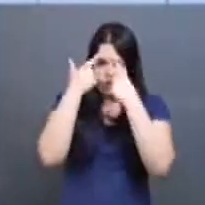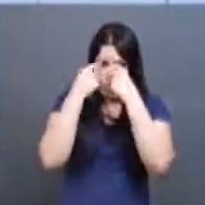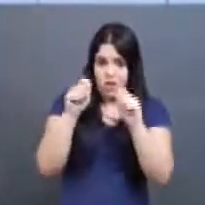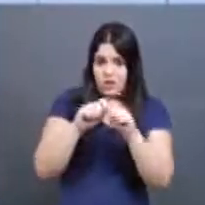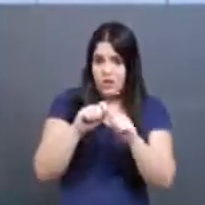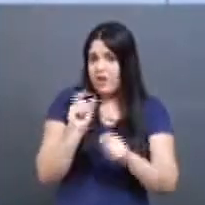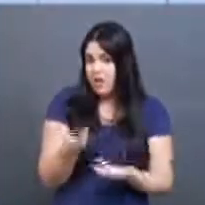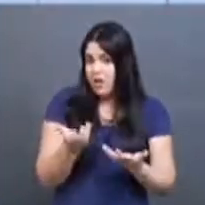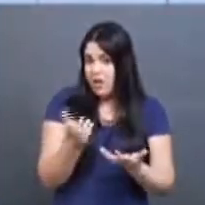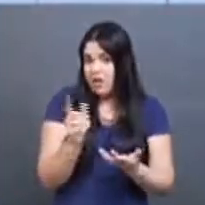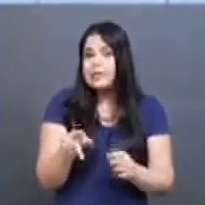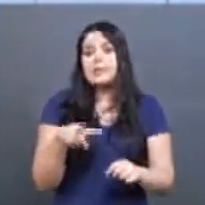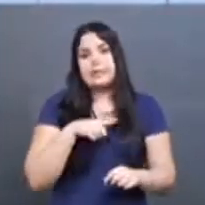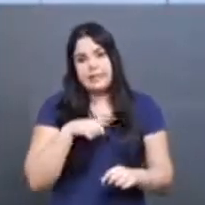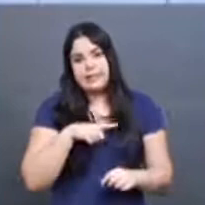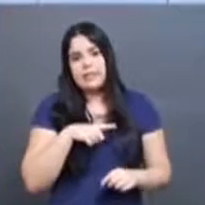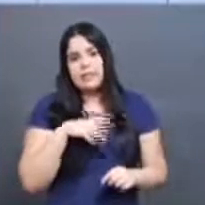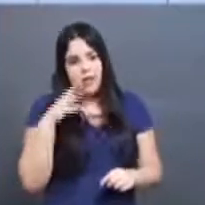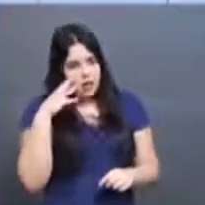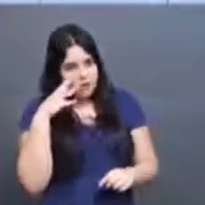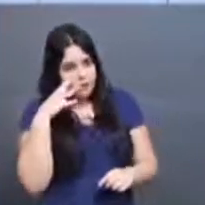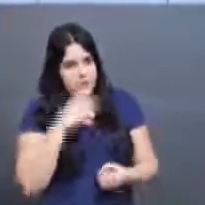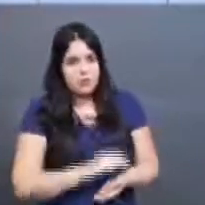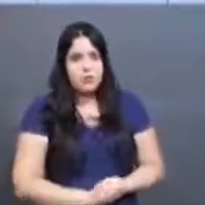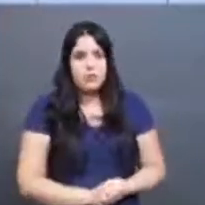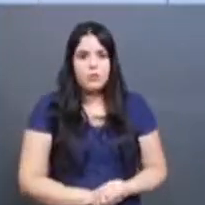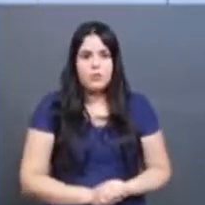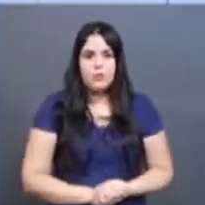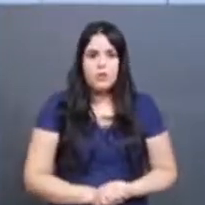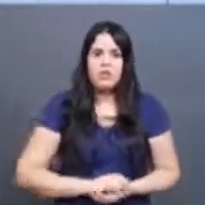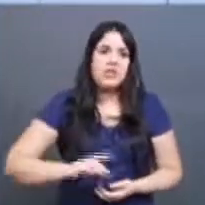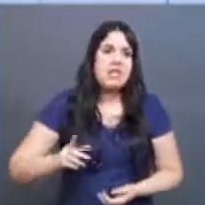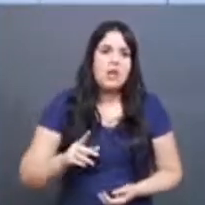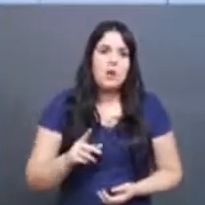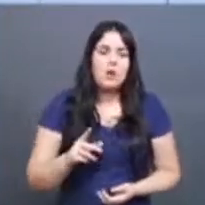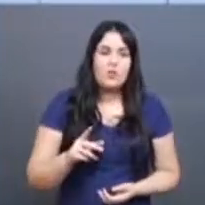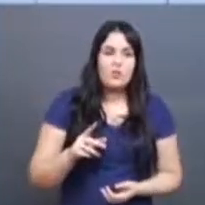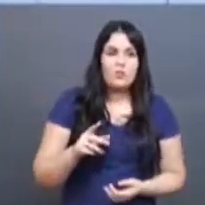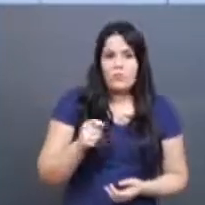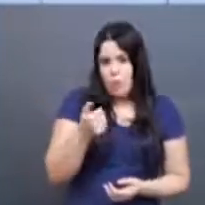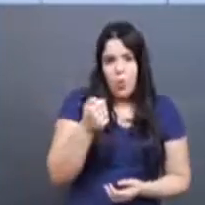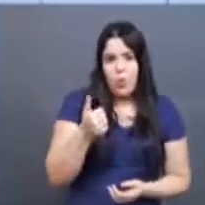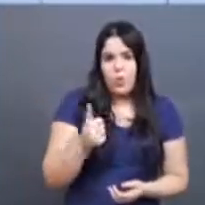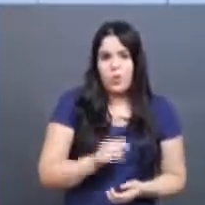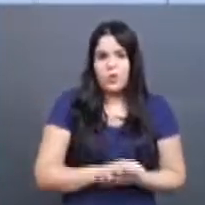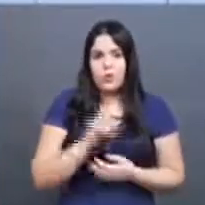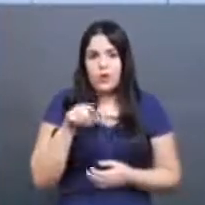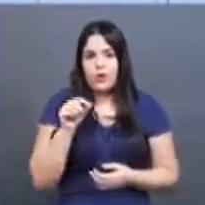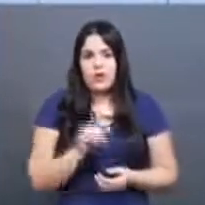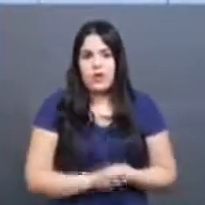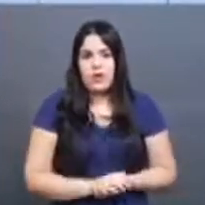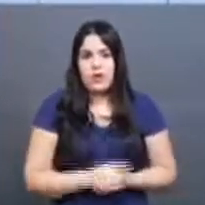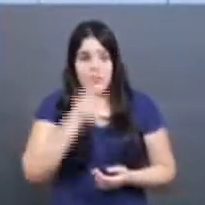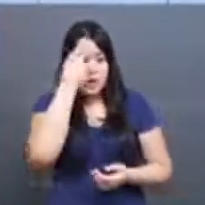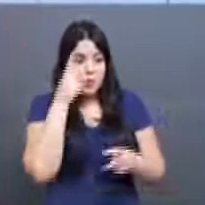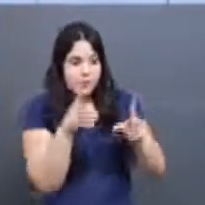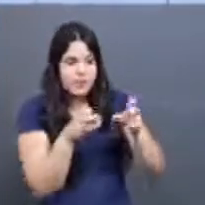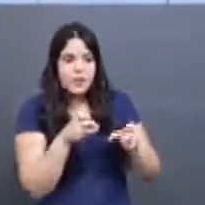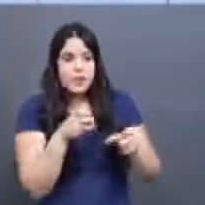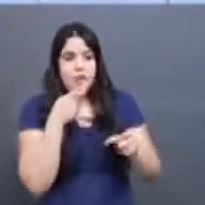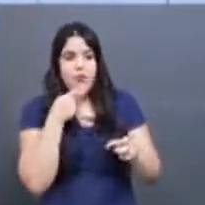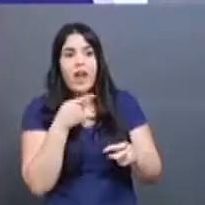atenção para ele, obter a atenção mesmo. Mas não nesse sentido tão superficial. No sentido mesmo de ser reconhecido.